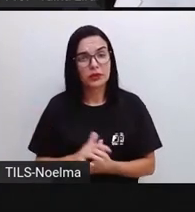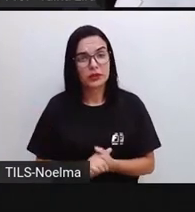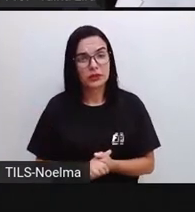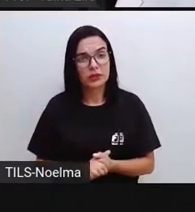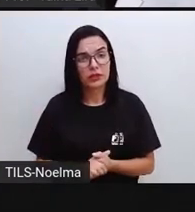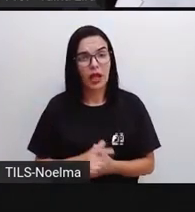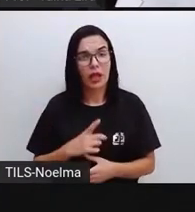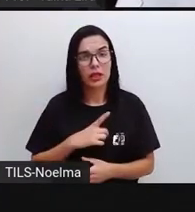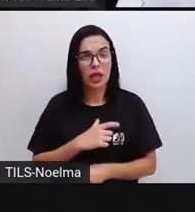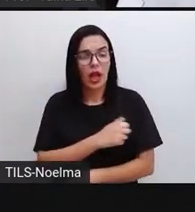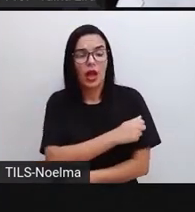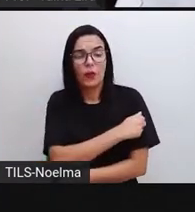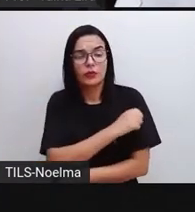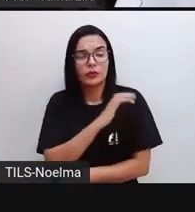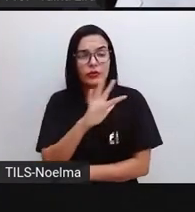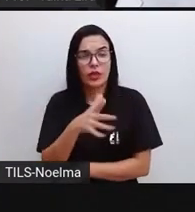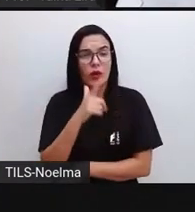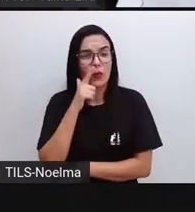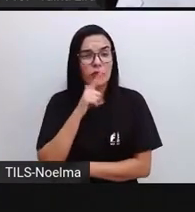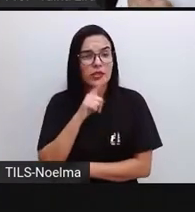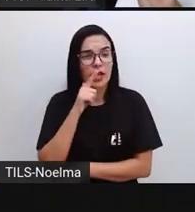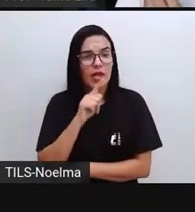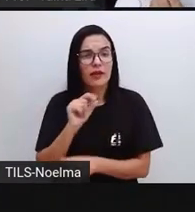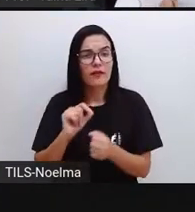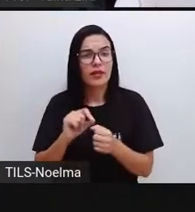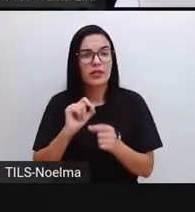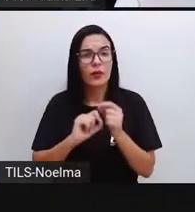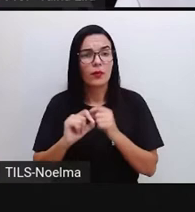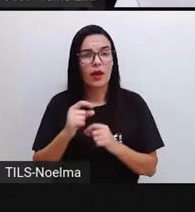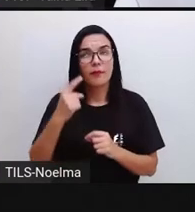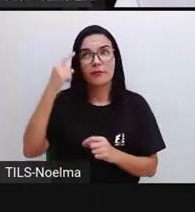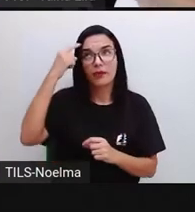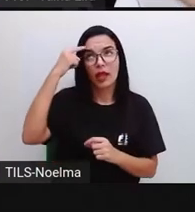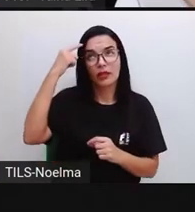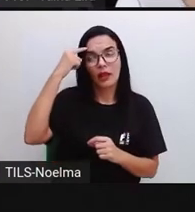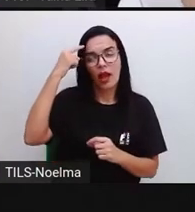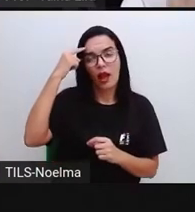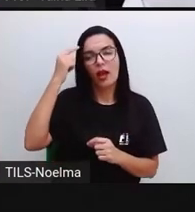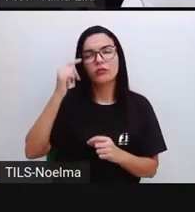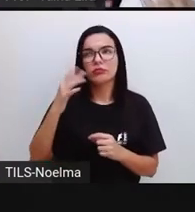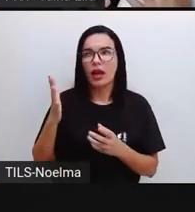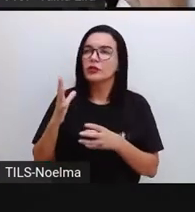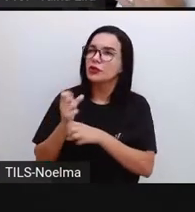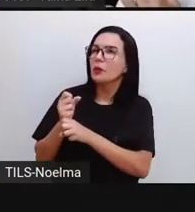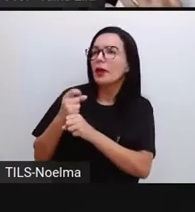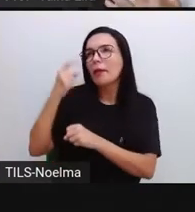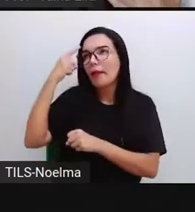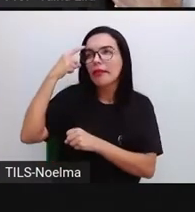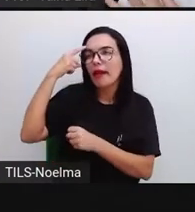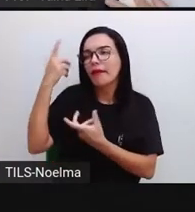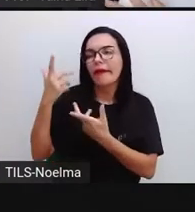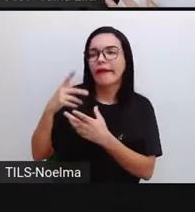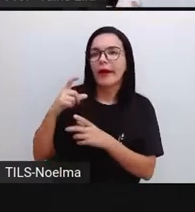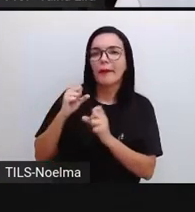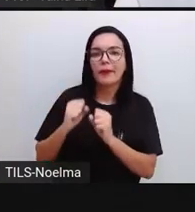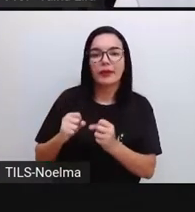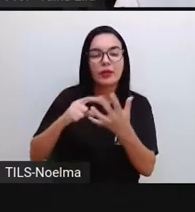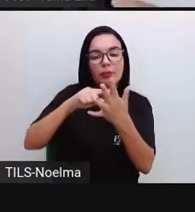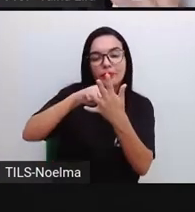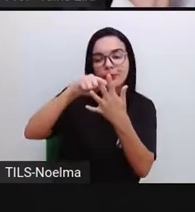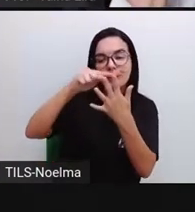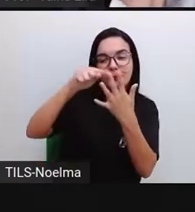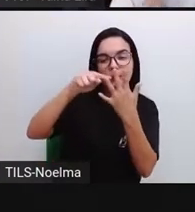alunos que já conseguem, né? Tem crianças que já conseguem fazer cálculo mental. Tem crianças que já conseguem contar no